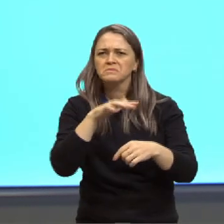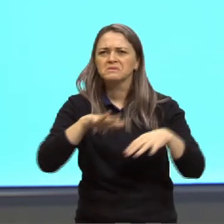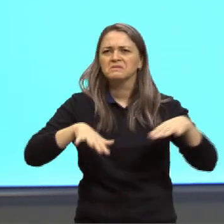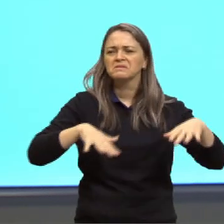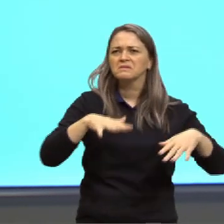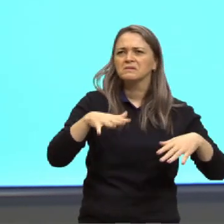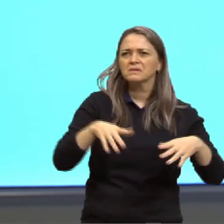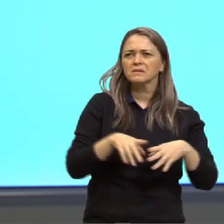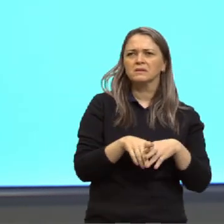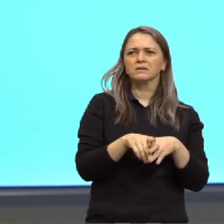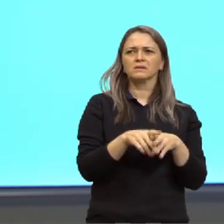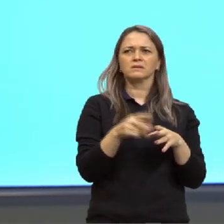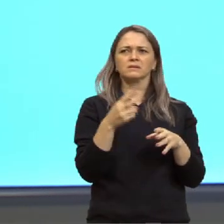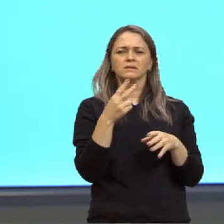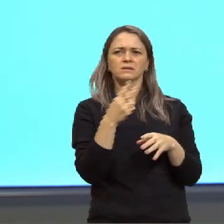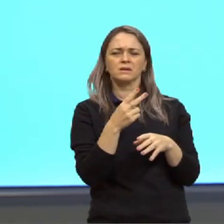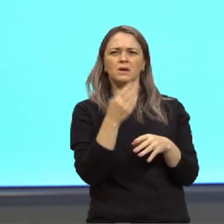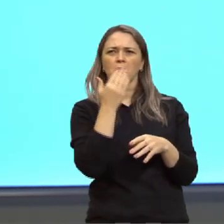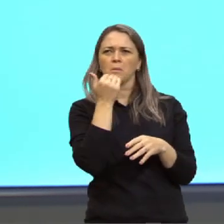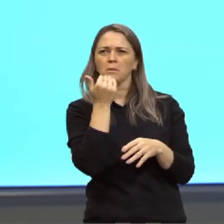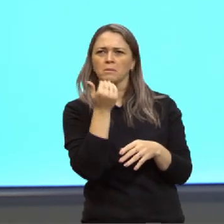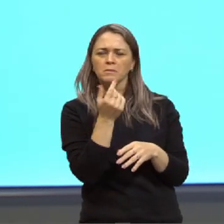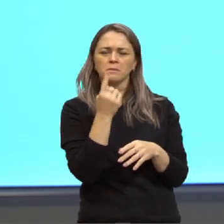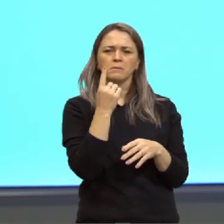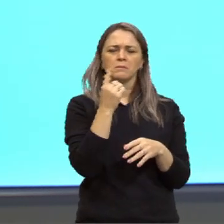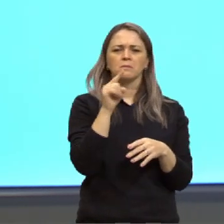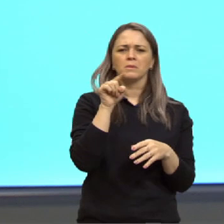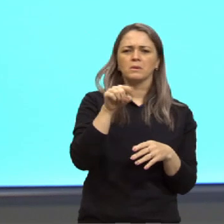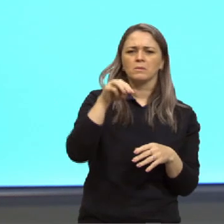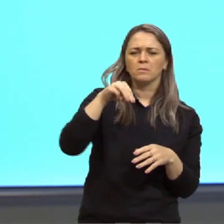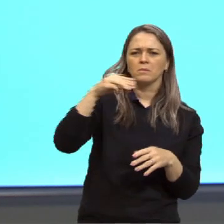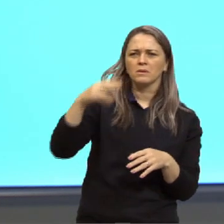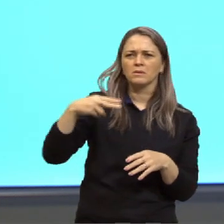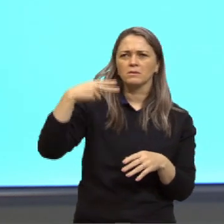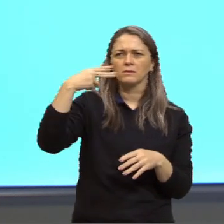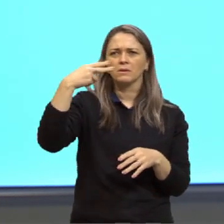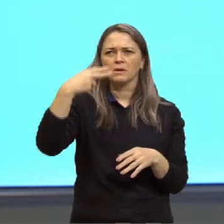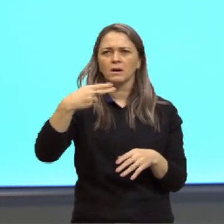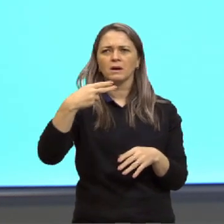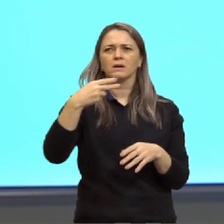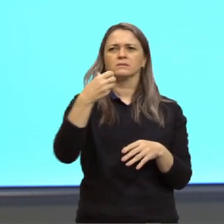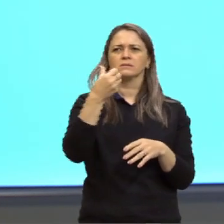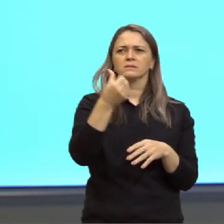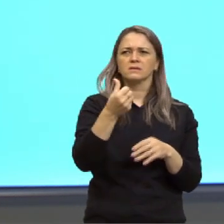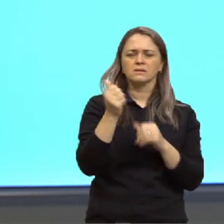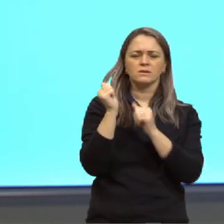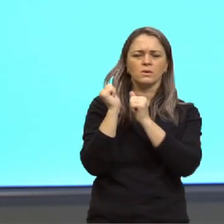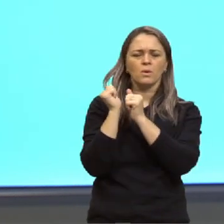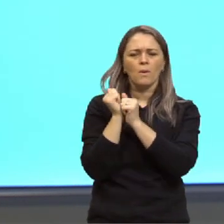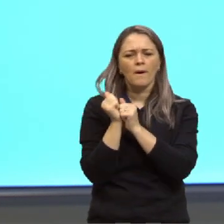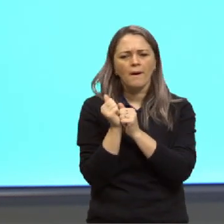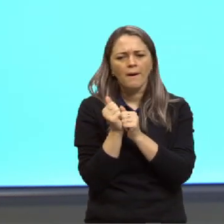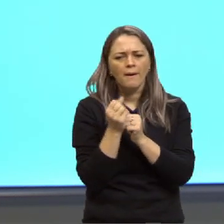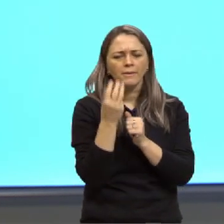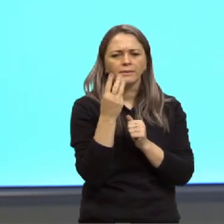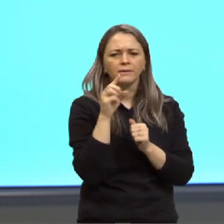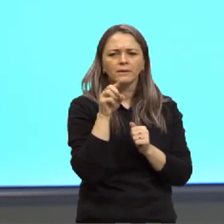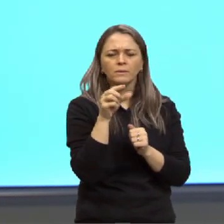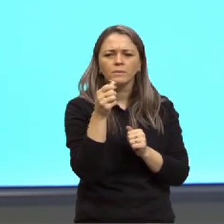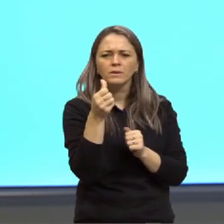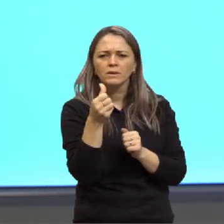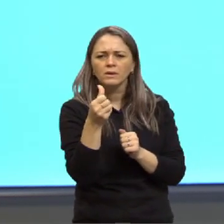construídos em dois mil metros de terreno, seis suítes, três milhões e duzentos mil.